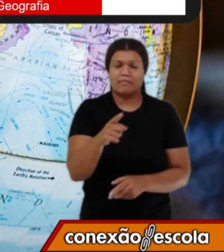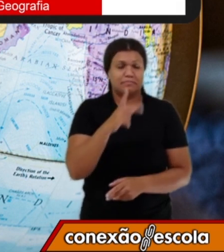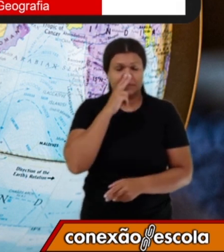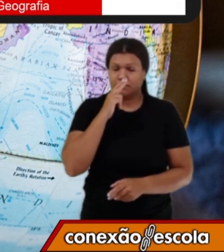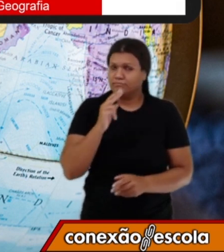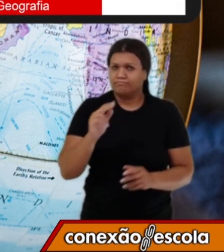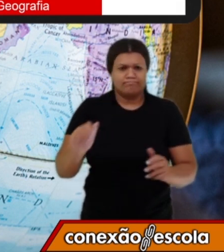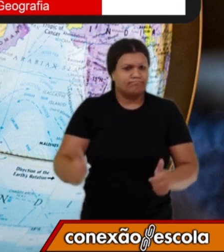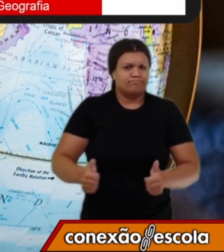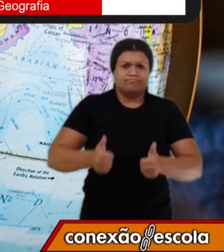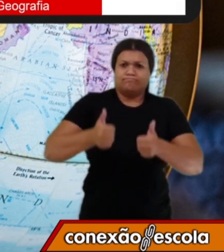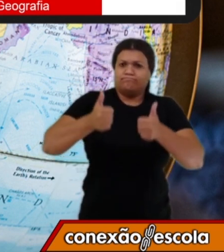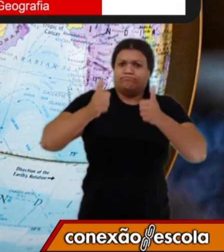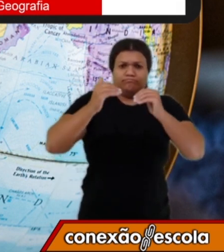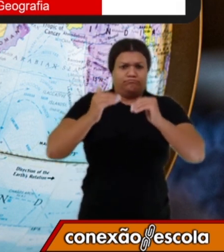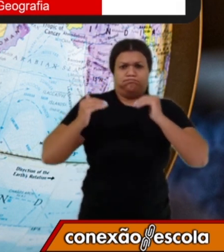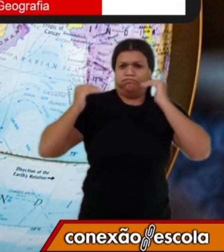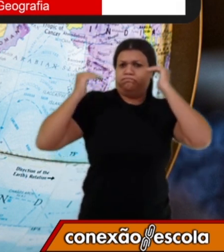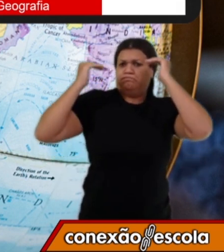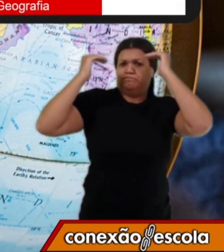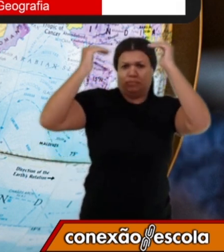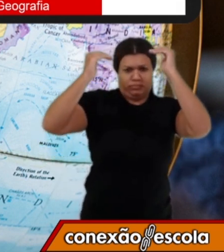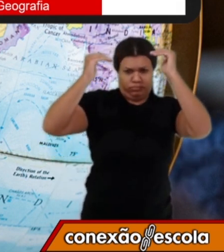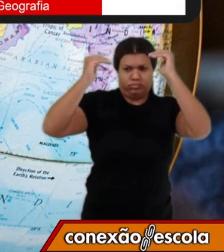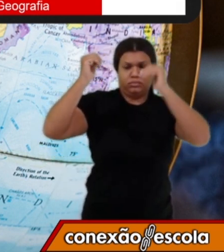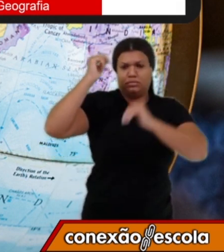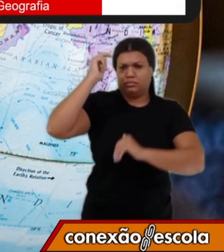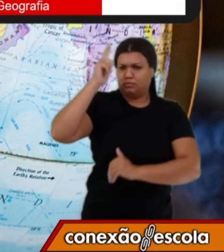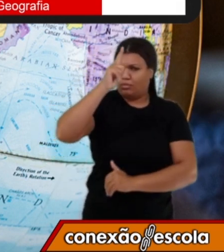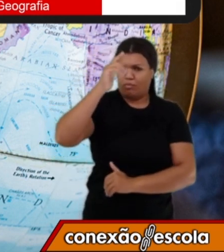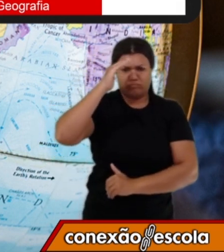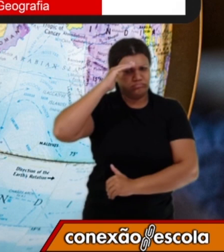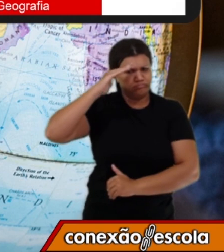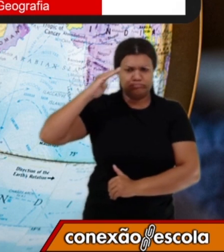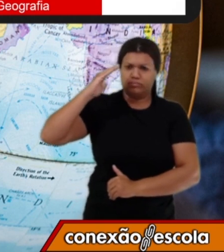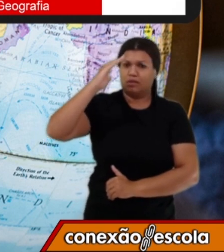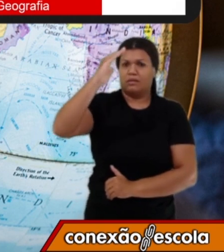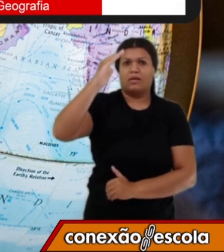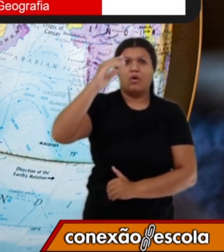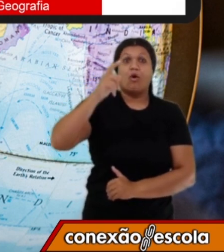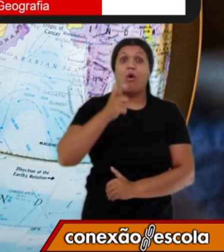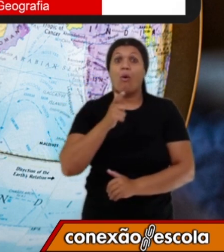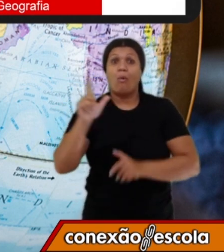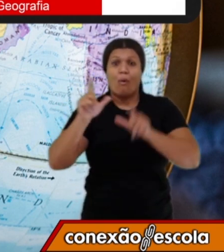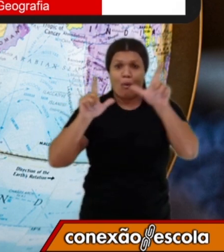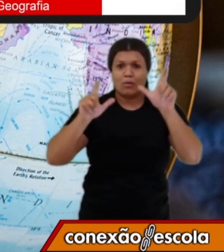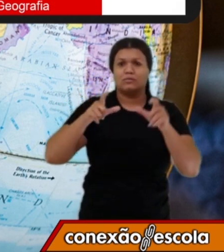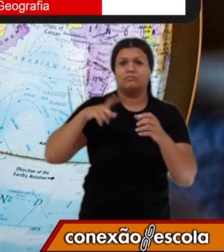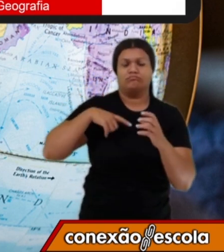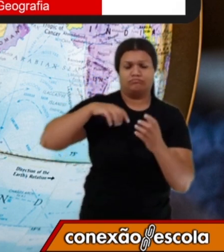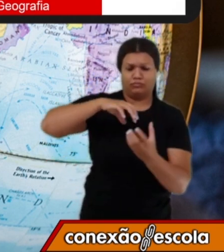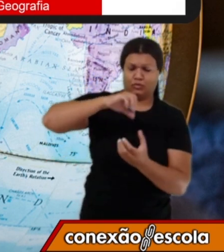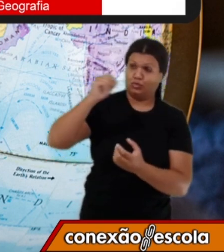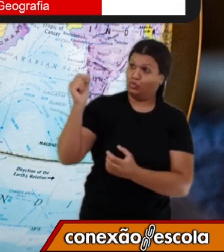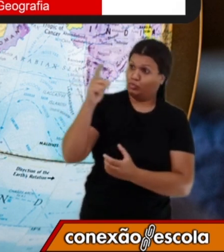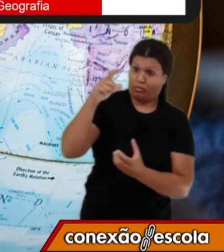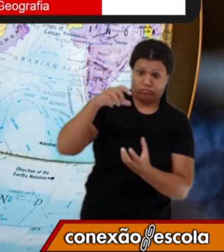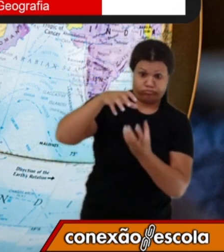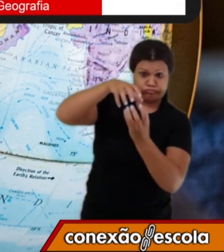astro do nosso sistema. E os outros planetas, eles orbitam em torno do Sol. Eles estão, então,